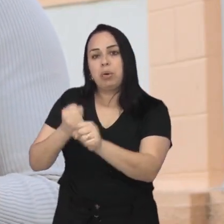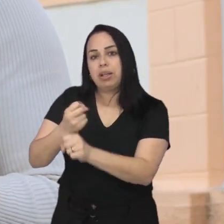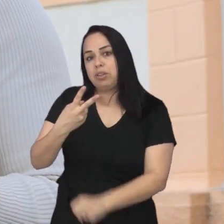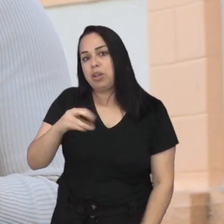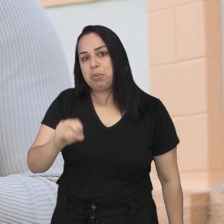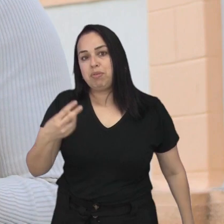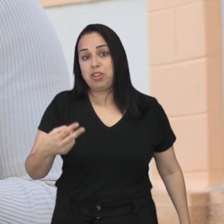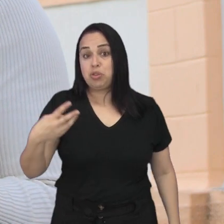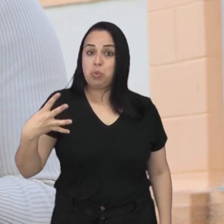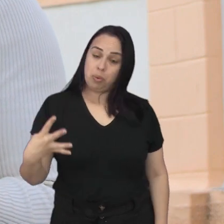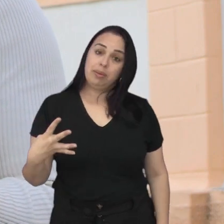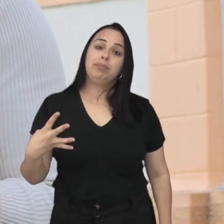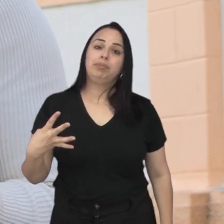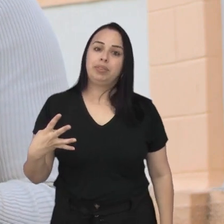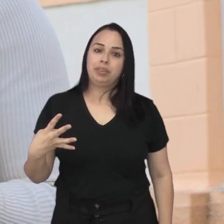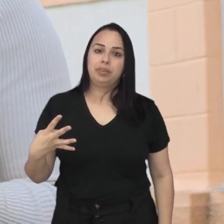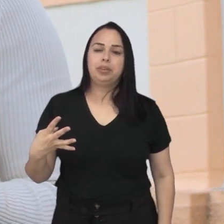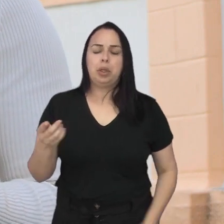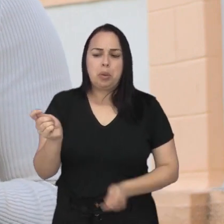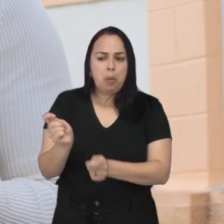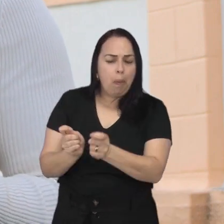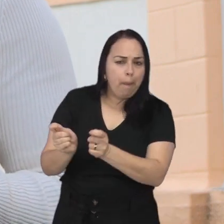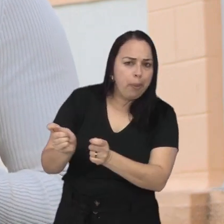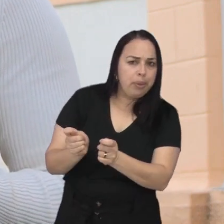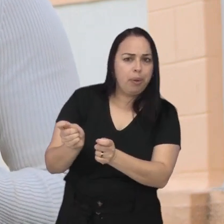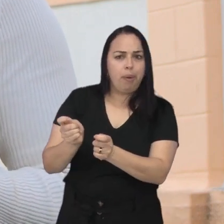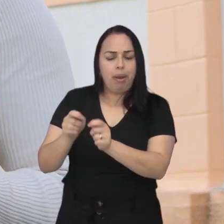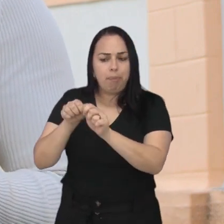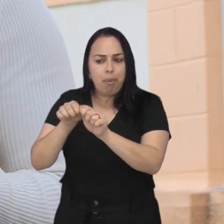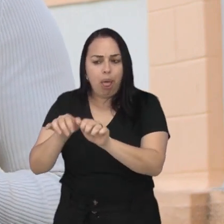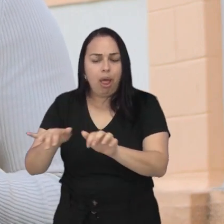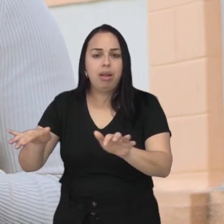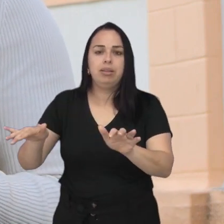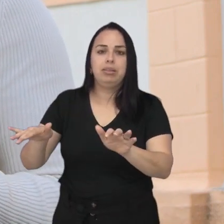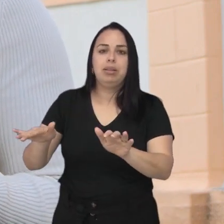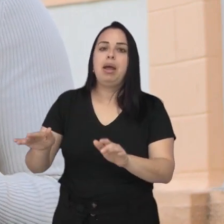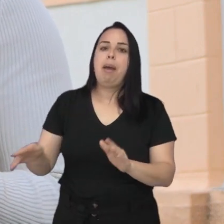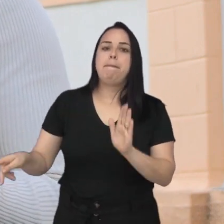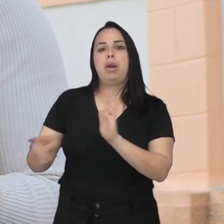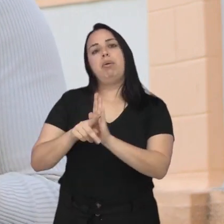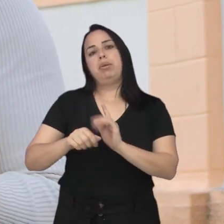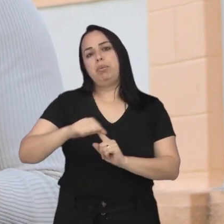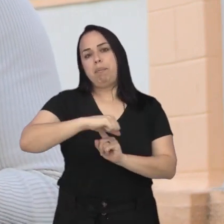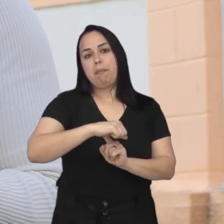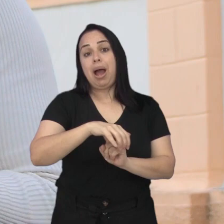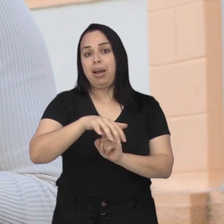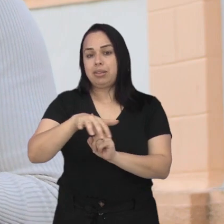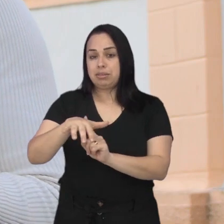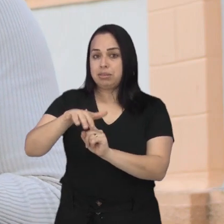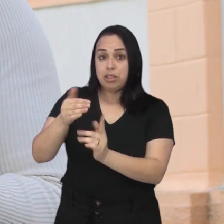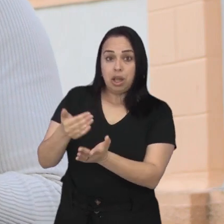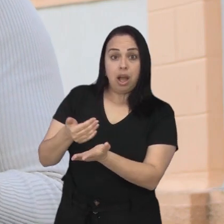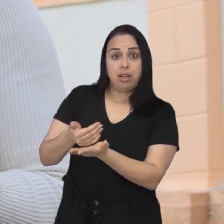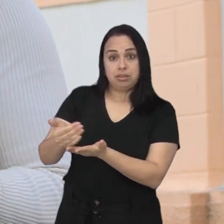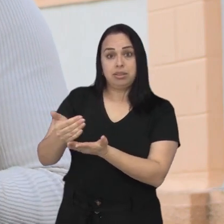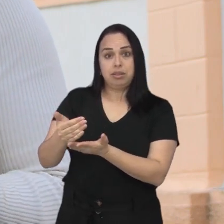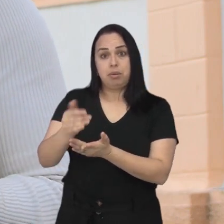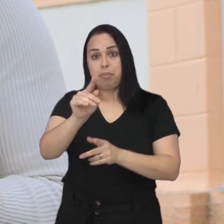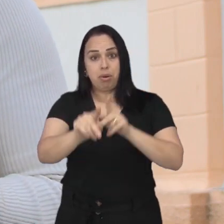o DREX comecem em 2024. Todo o controle e distribuição será do Banco Central.